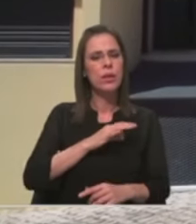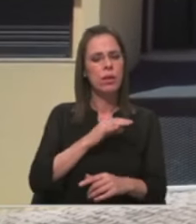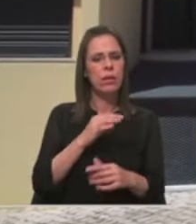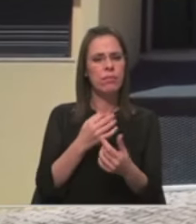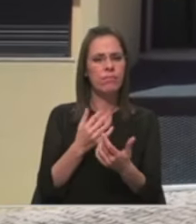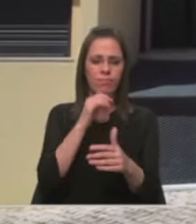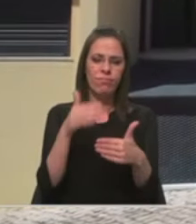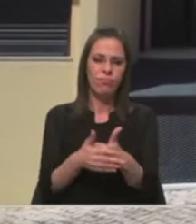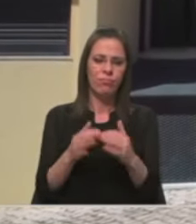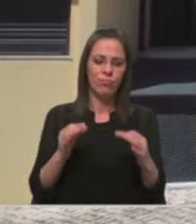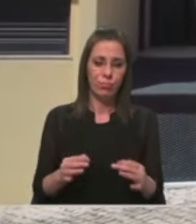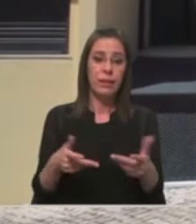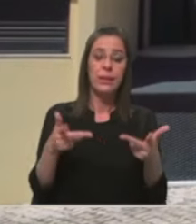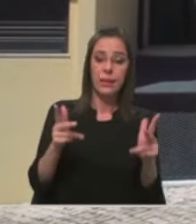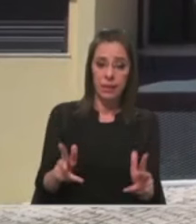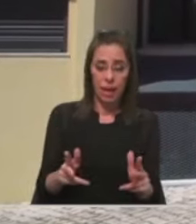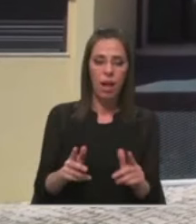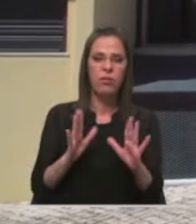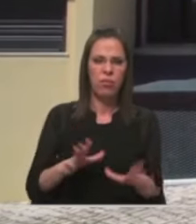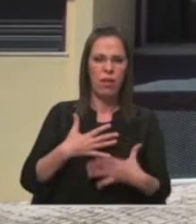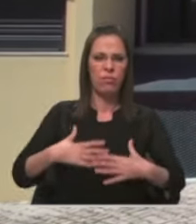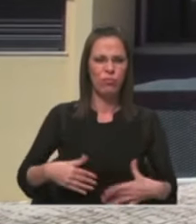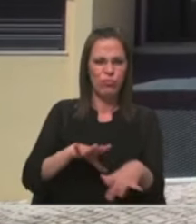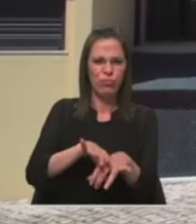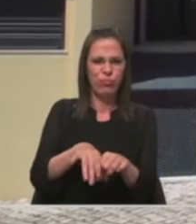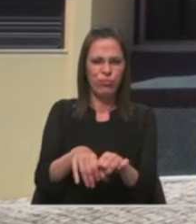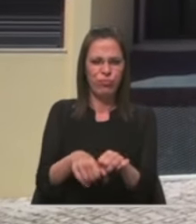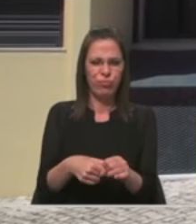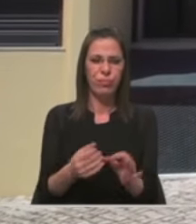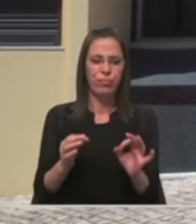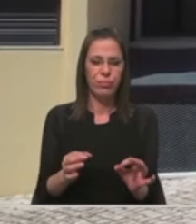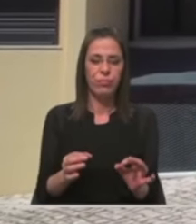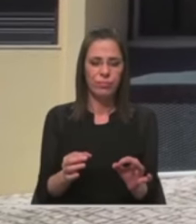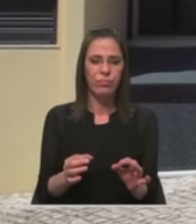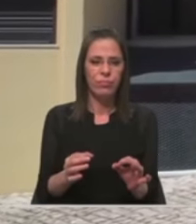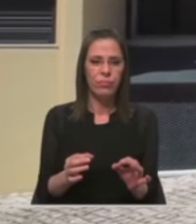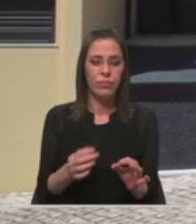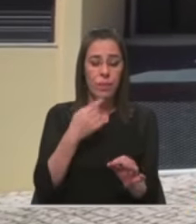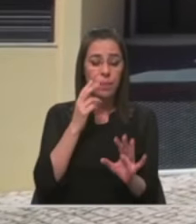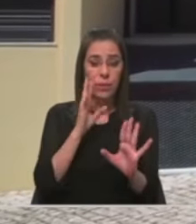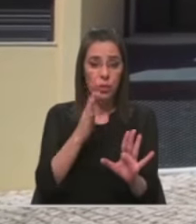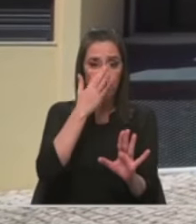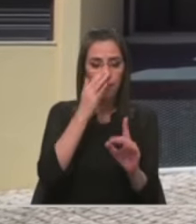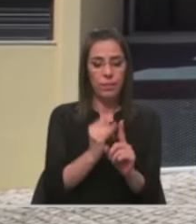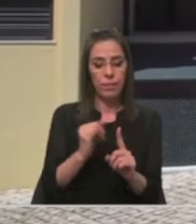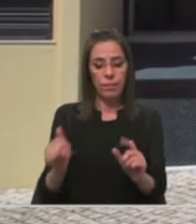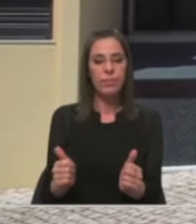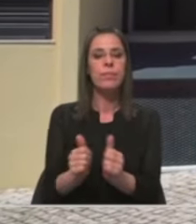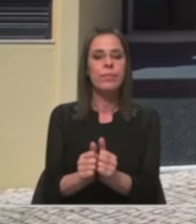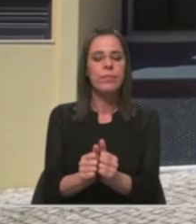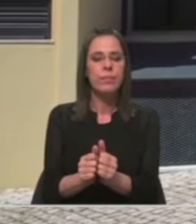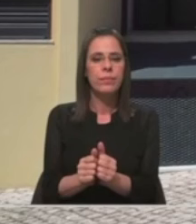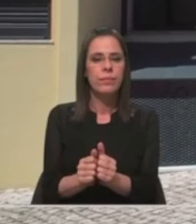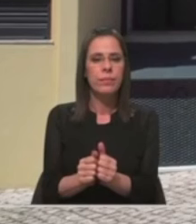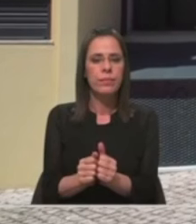estava, então, na sala, em avançado estado de decomposição, peço desculpa, e ao lado estava